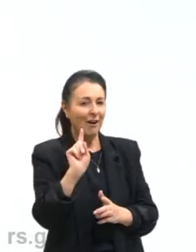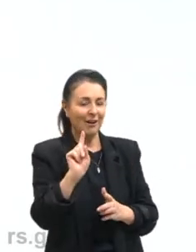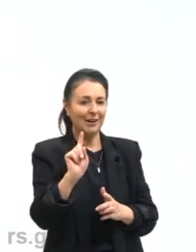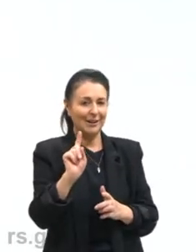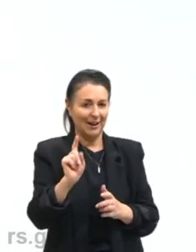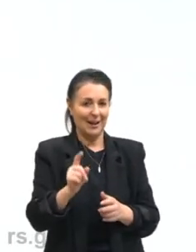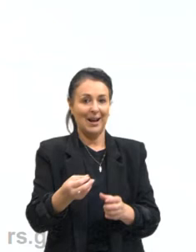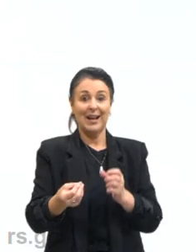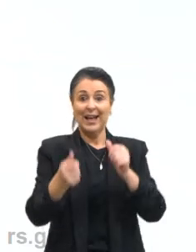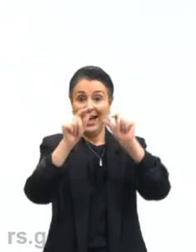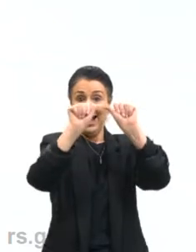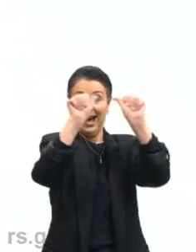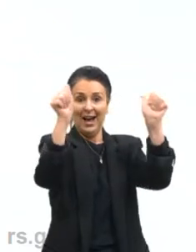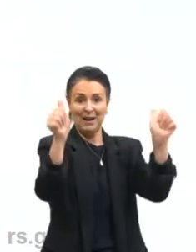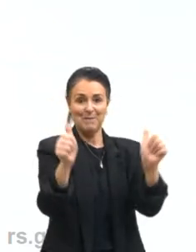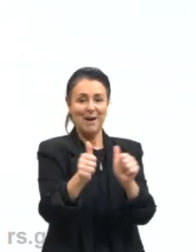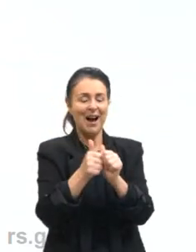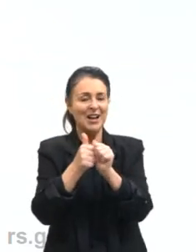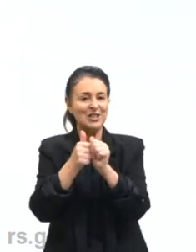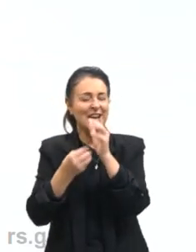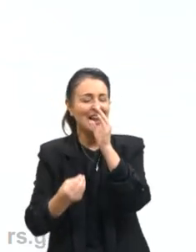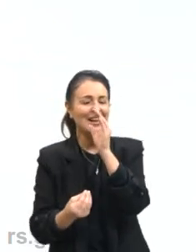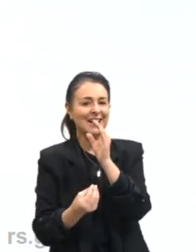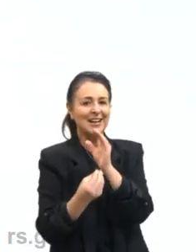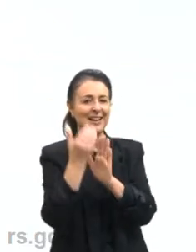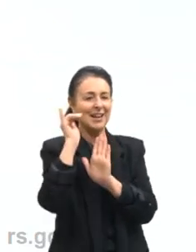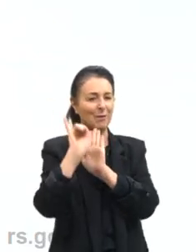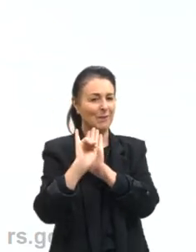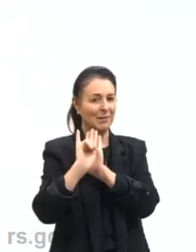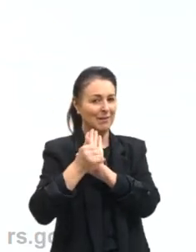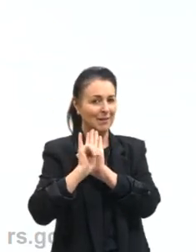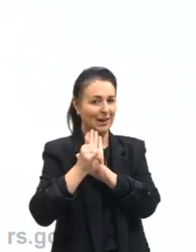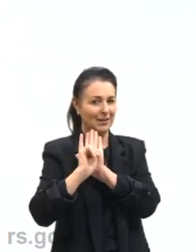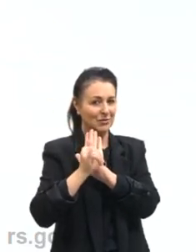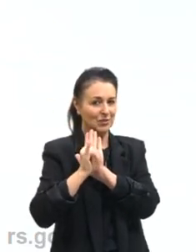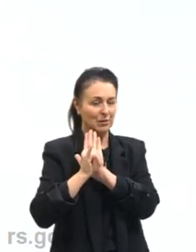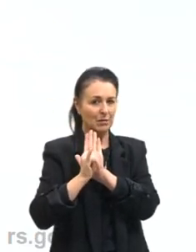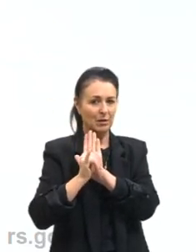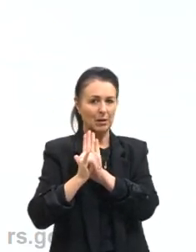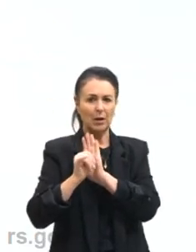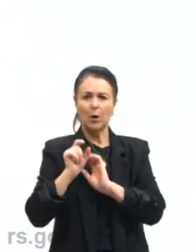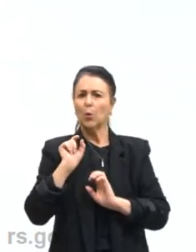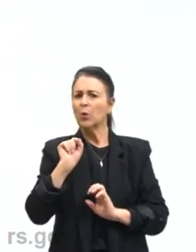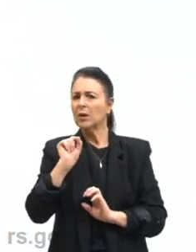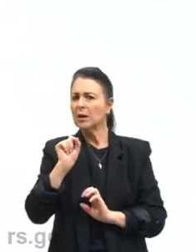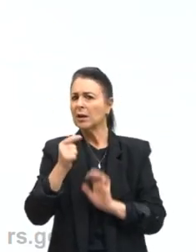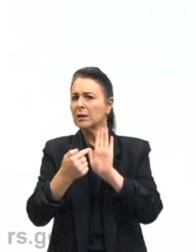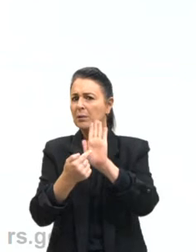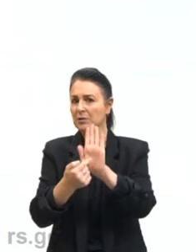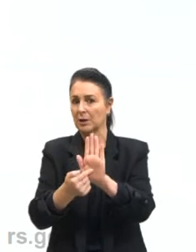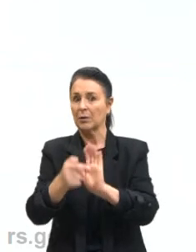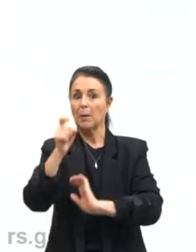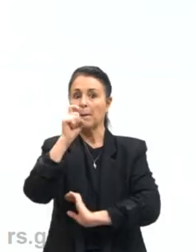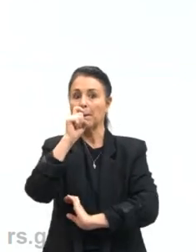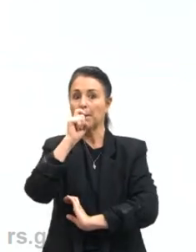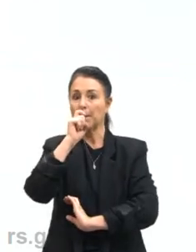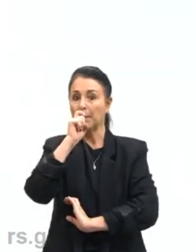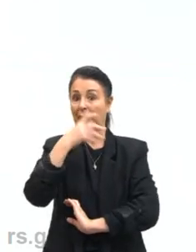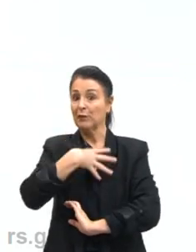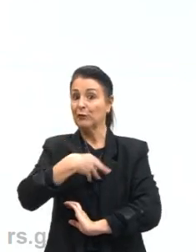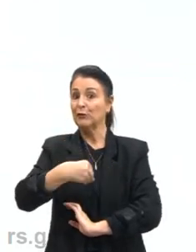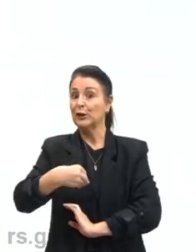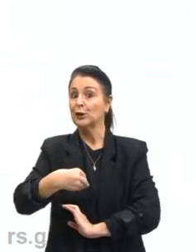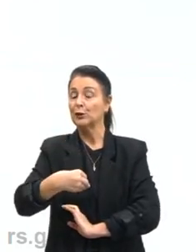narrativas. E que narrativa que essa imagem aqui está criando? é estar posicionando o pai e o filho na